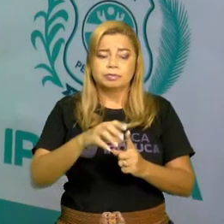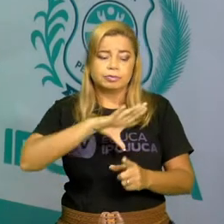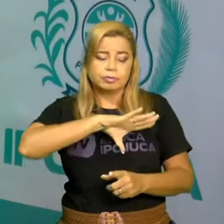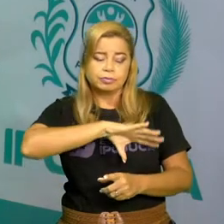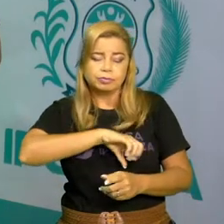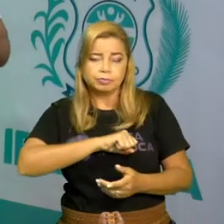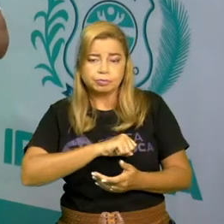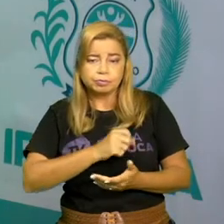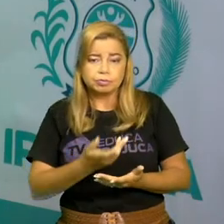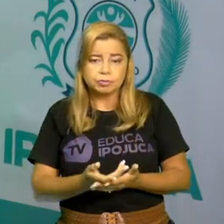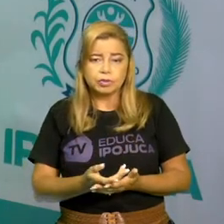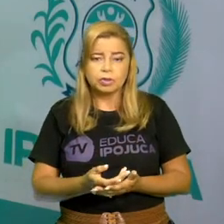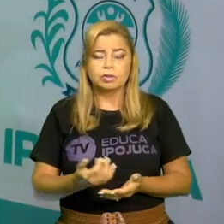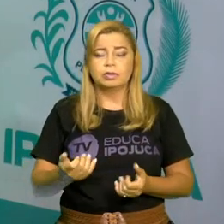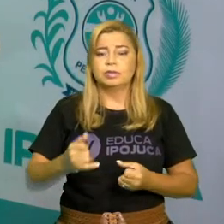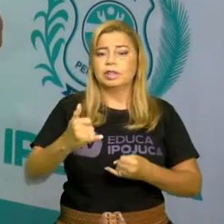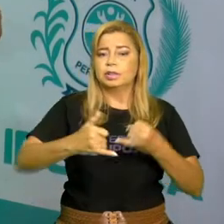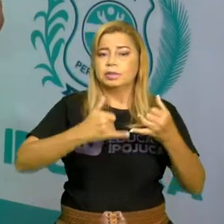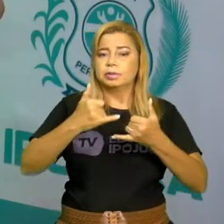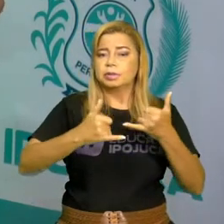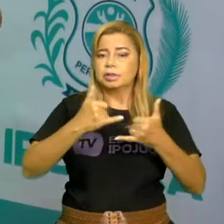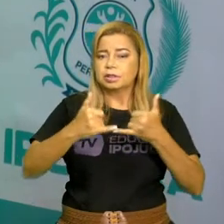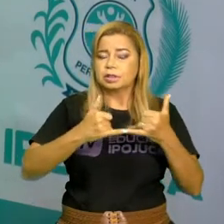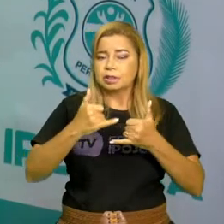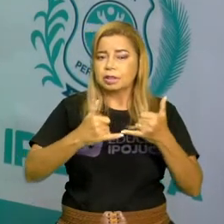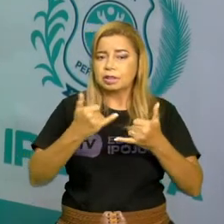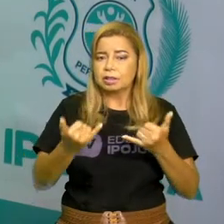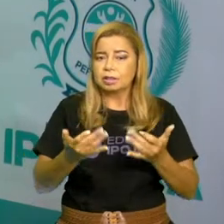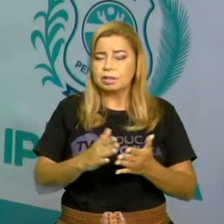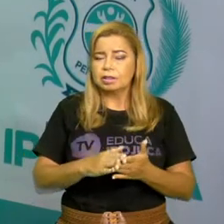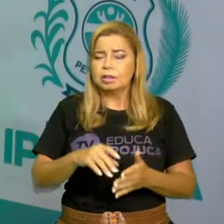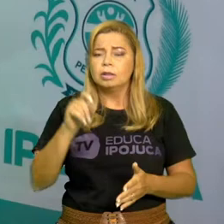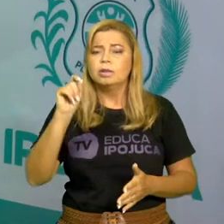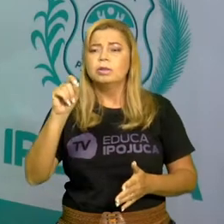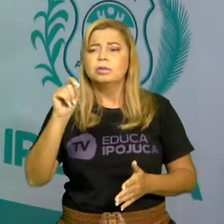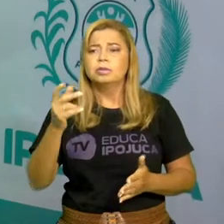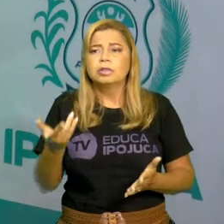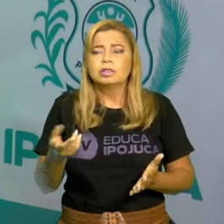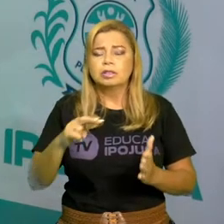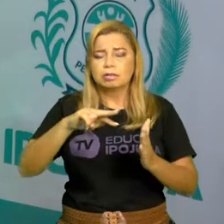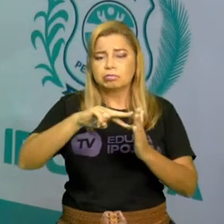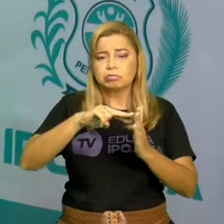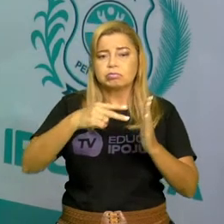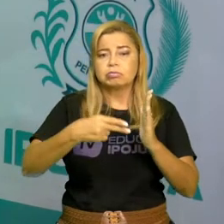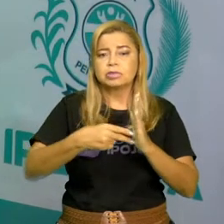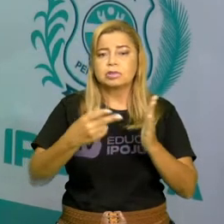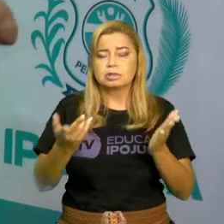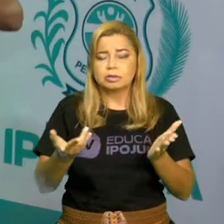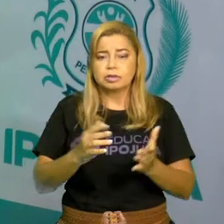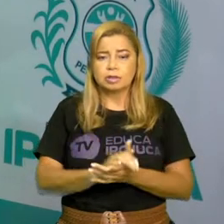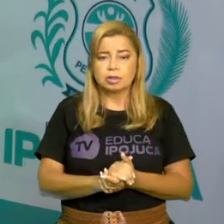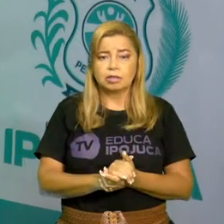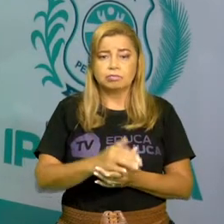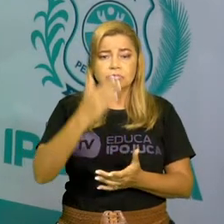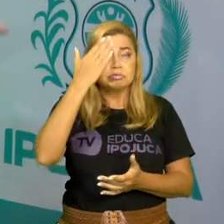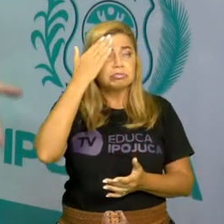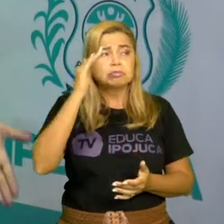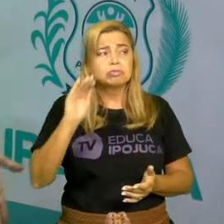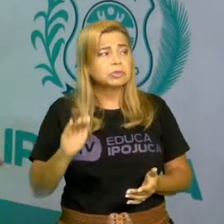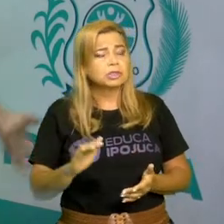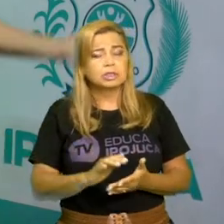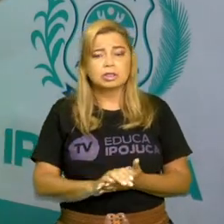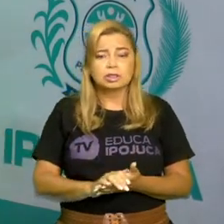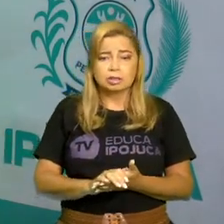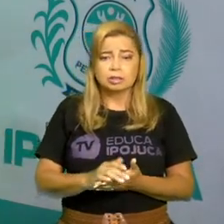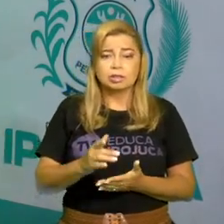Se tem brincadeiras, aí tem o significado. O que são brincadeiras? Quando a gente não entende o significado